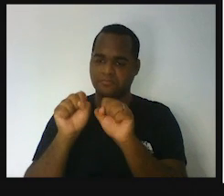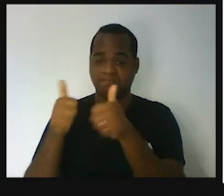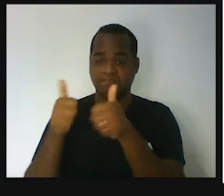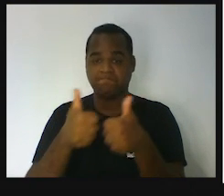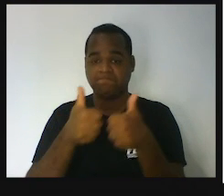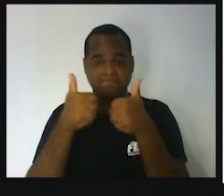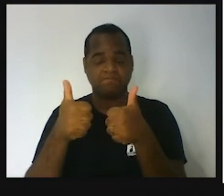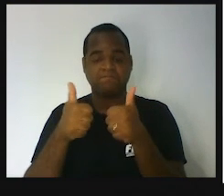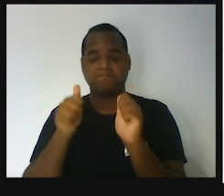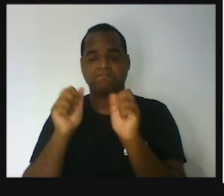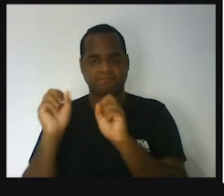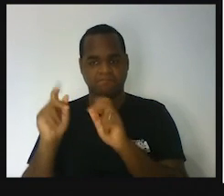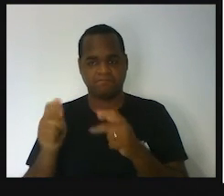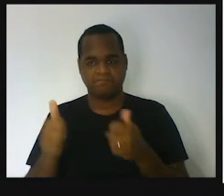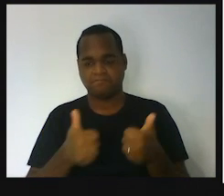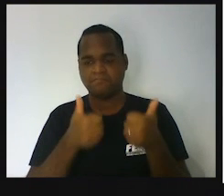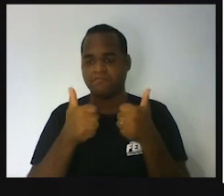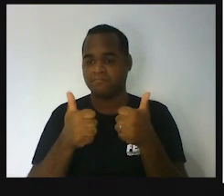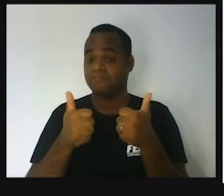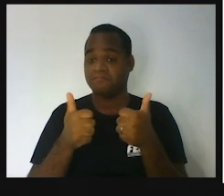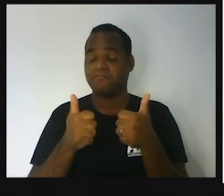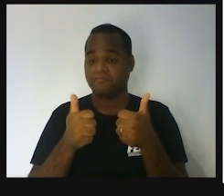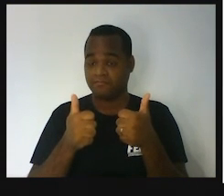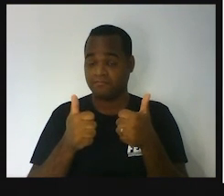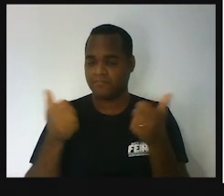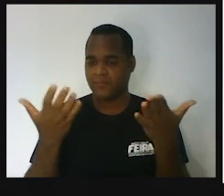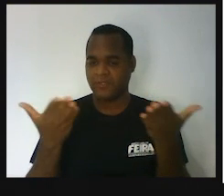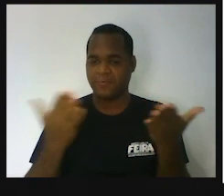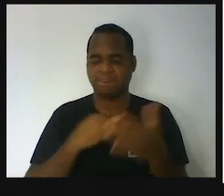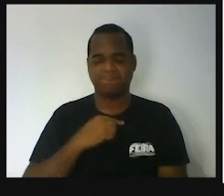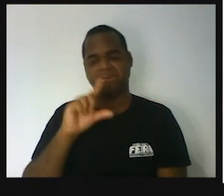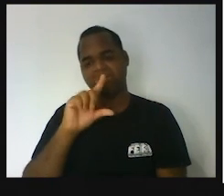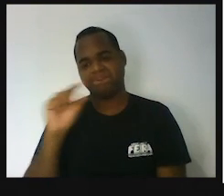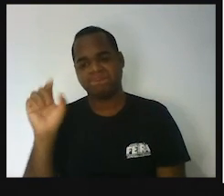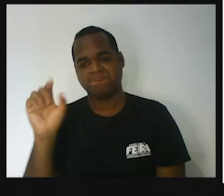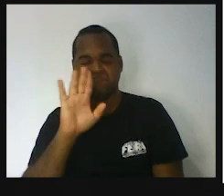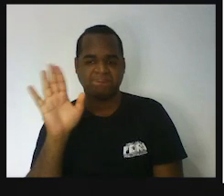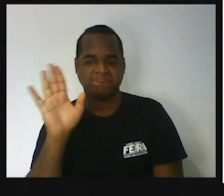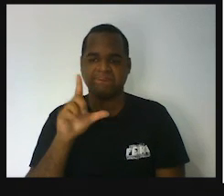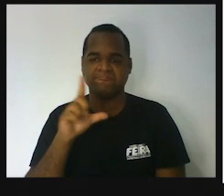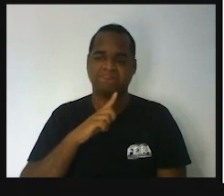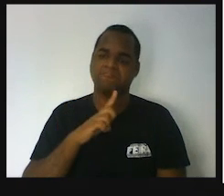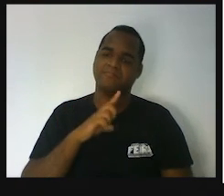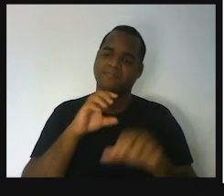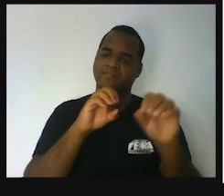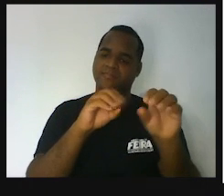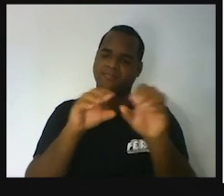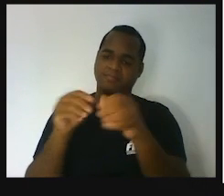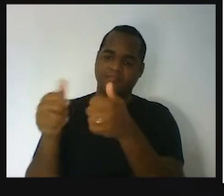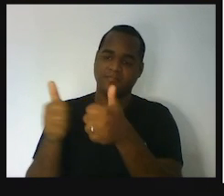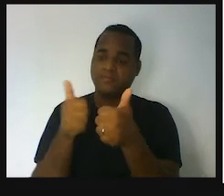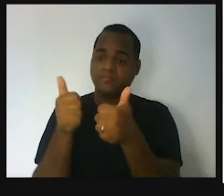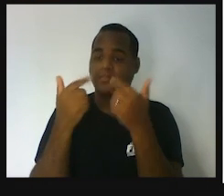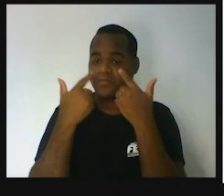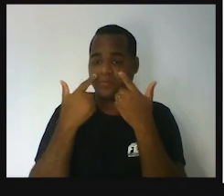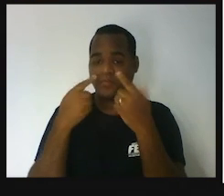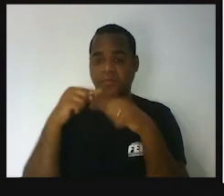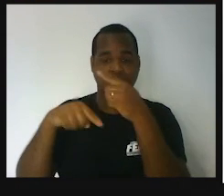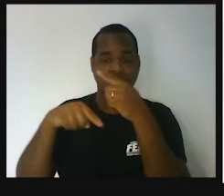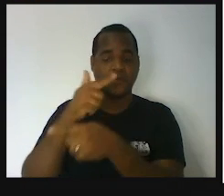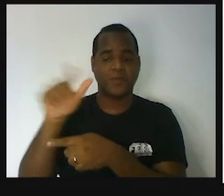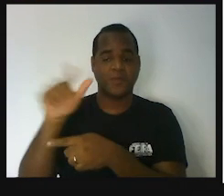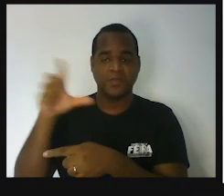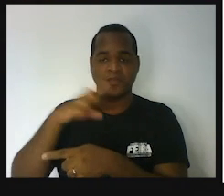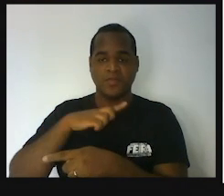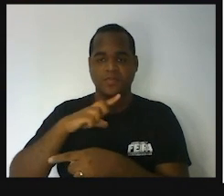é isso aí já vou me despedir de você nessa aula tá bom a gente se vê numa próxima